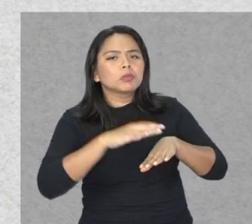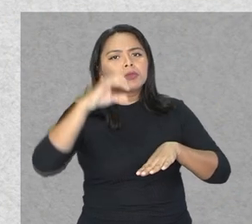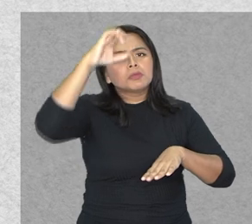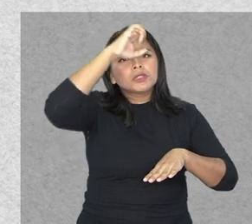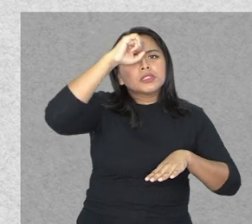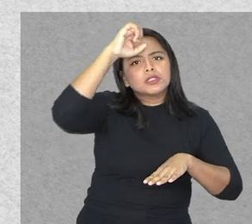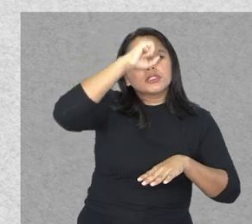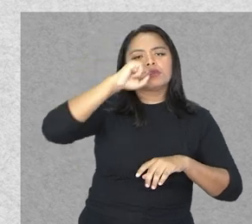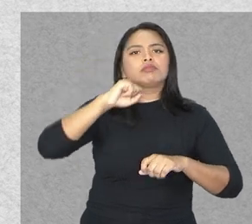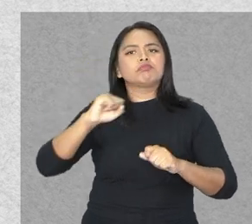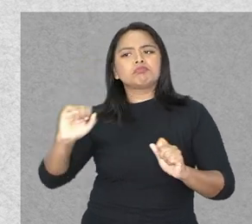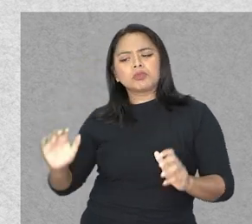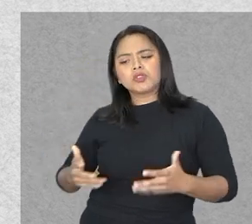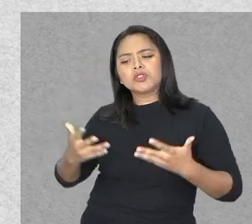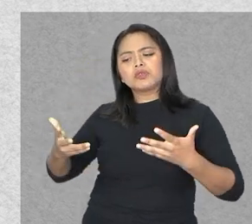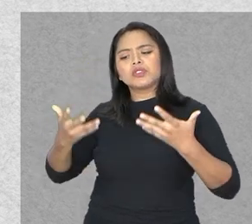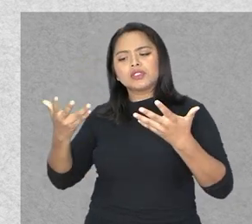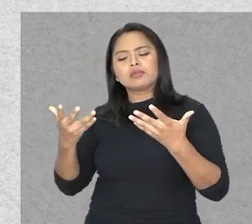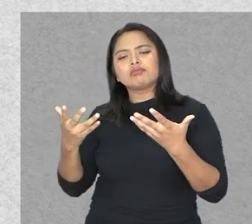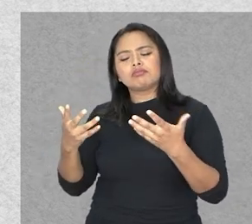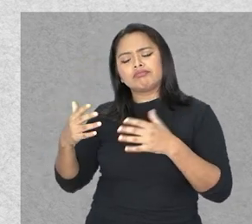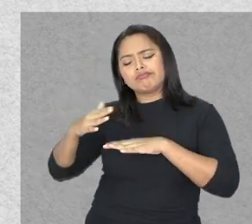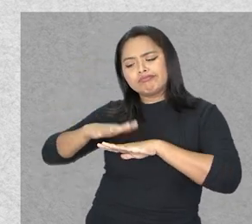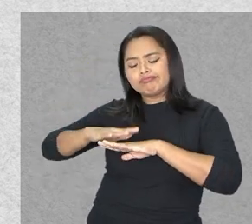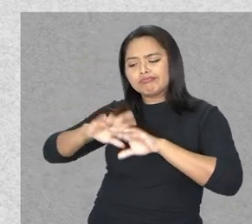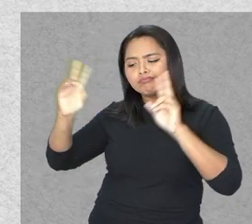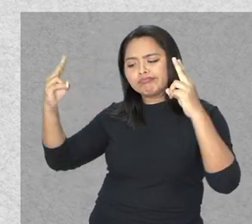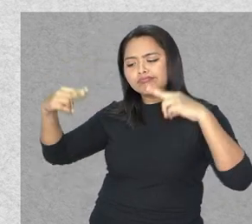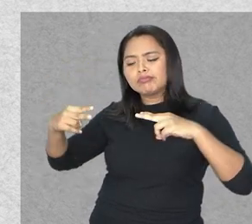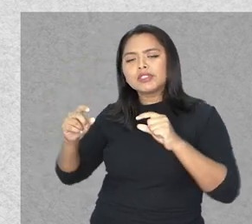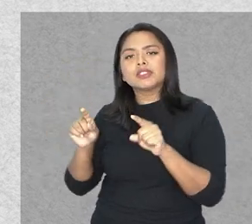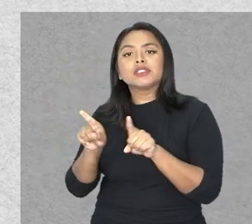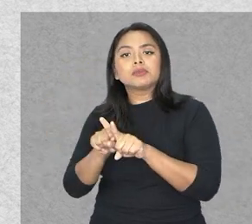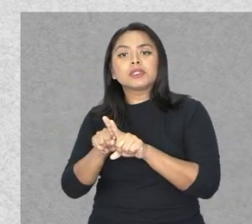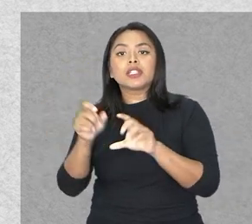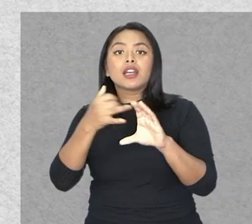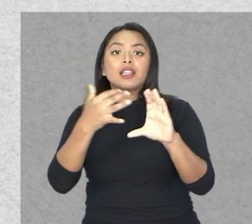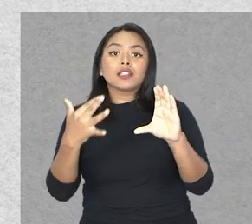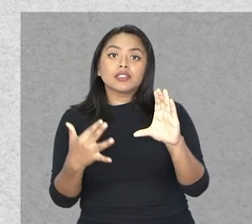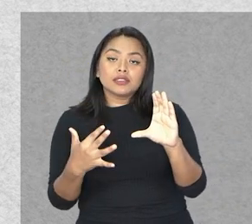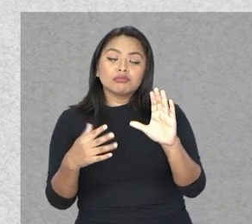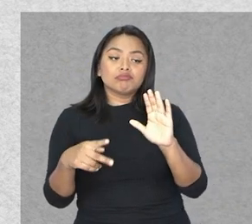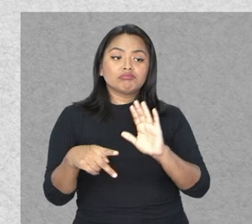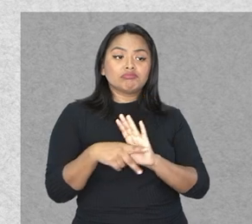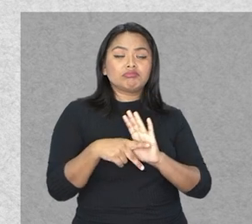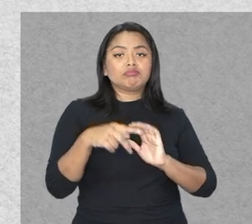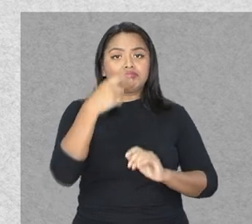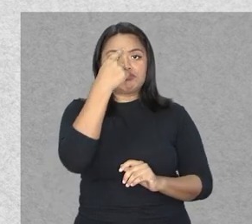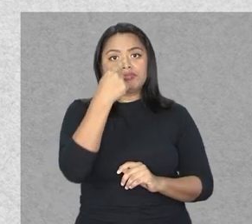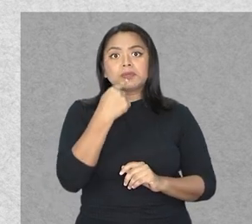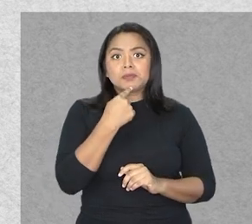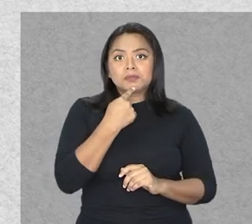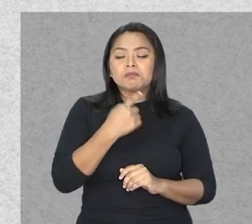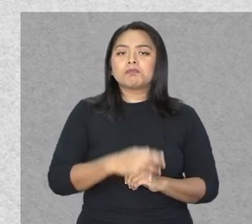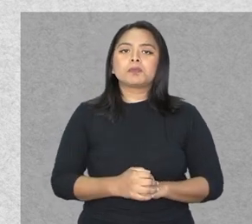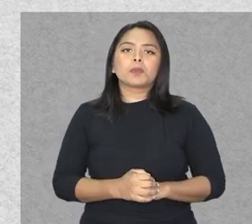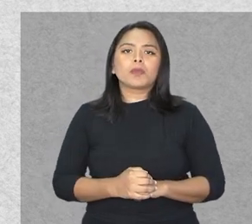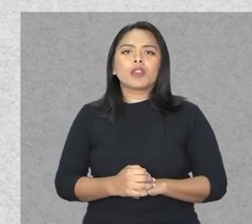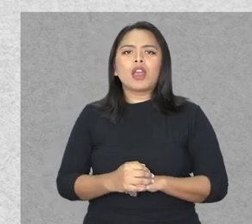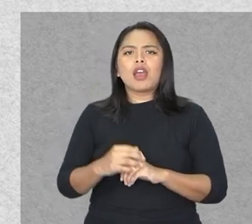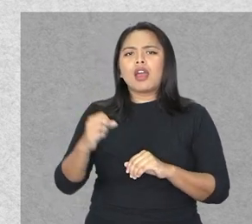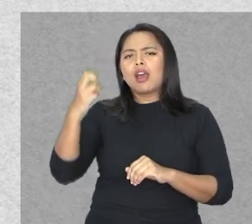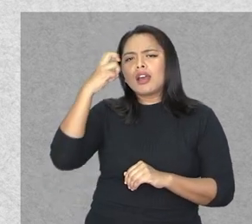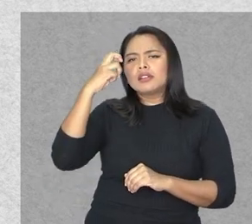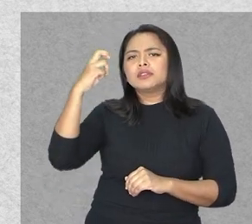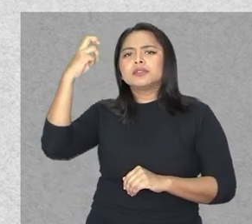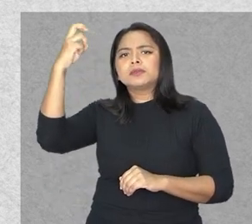de aprendizagem, níveis de motivação, de alto conceito e características de personalidade. Sendo assim, os indicadores